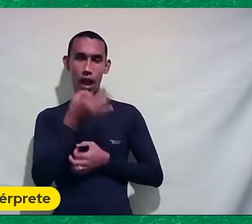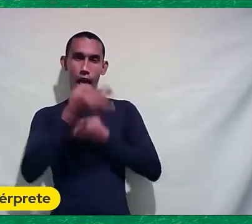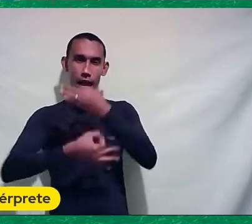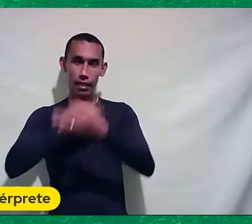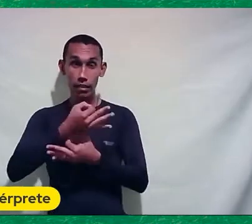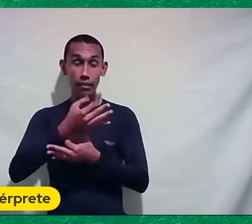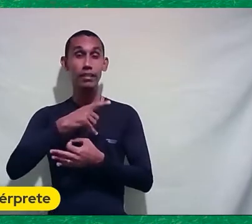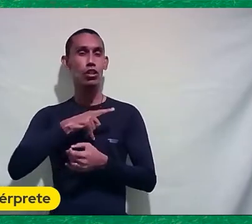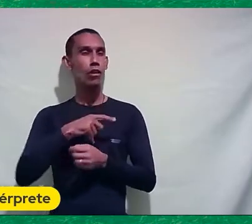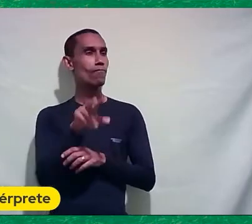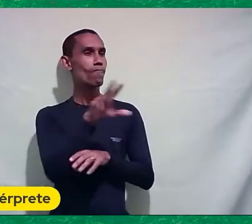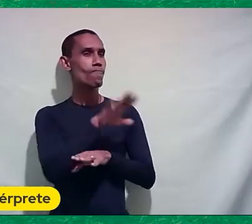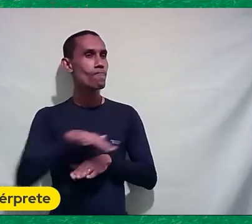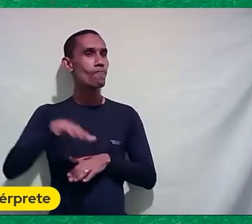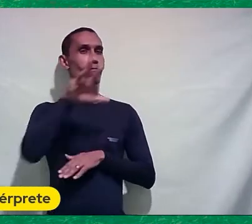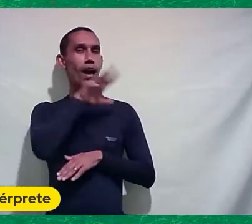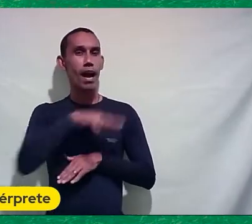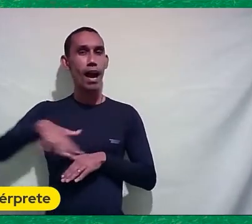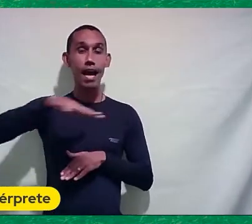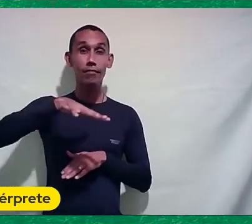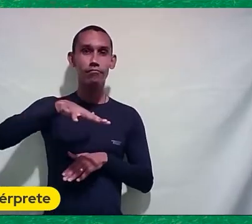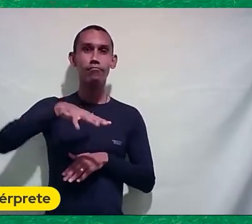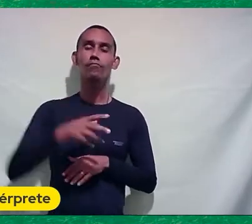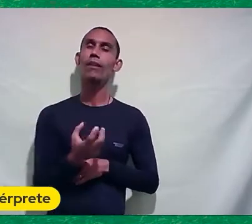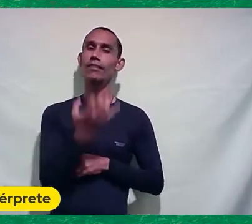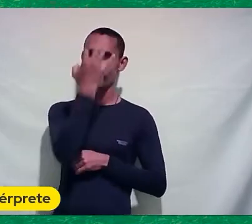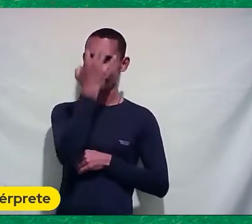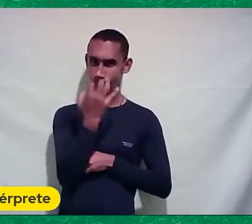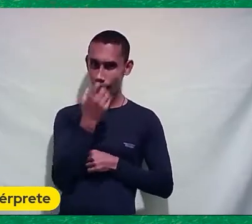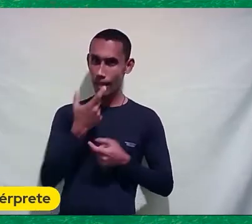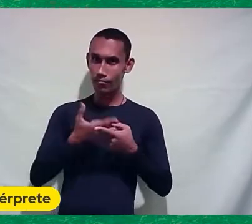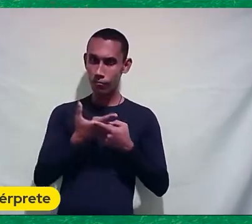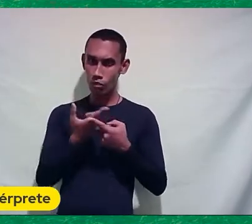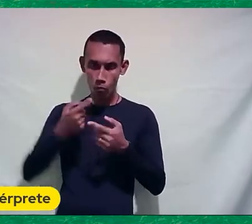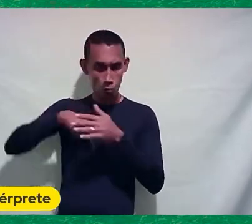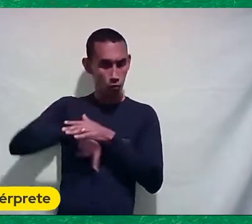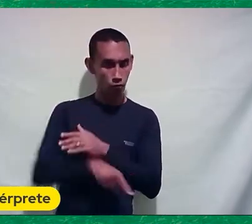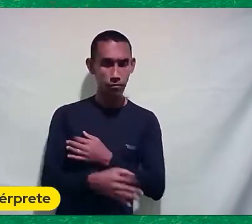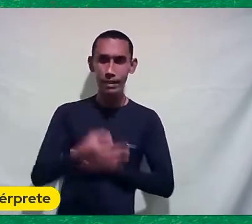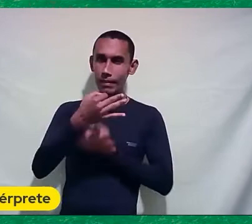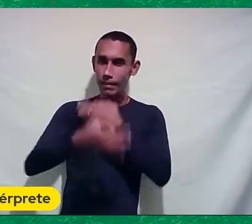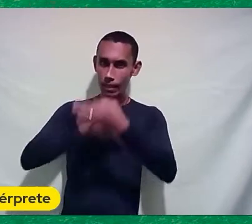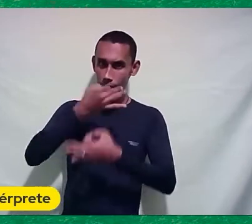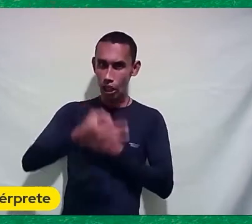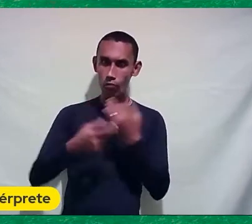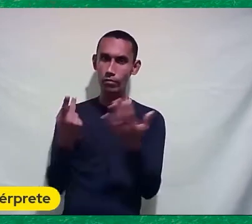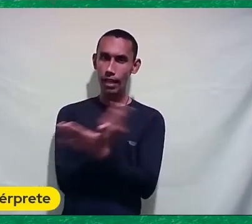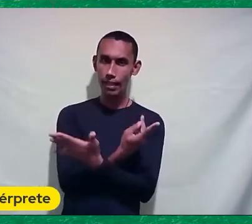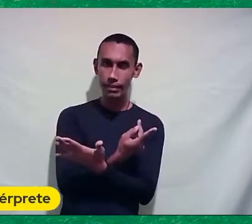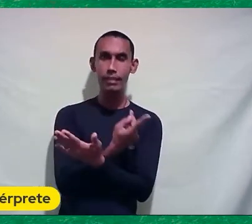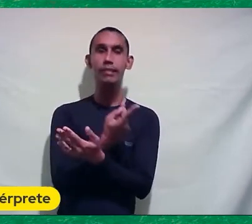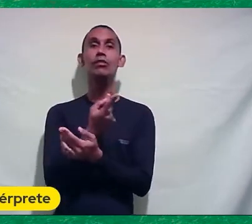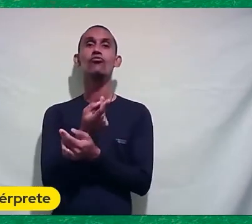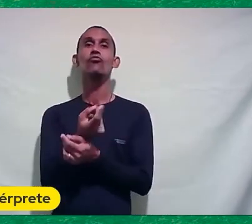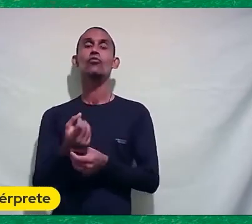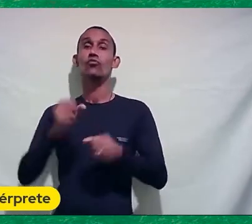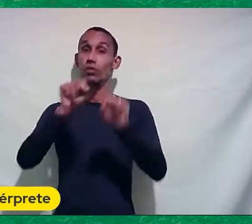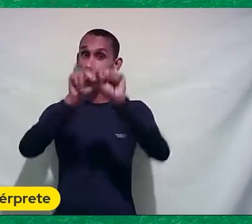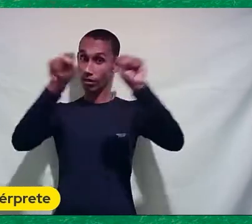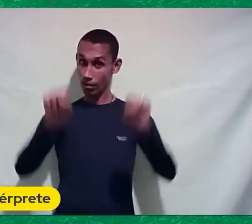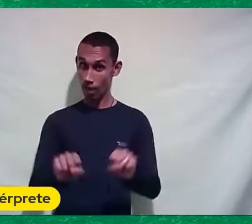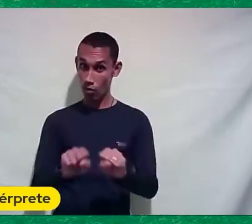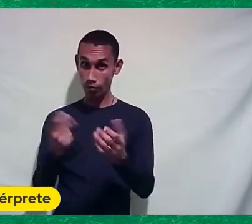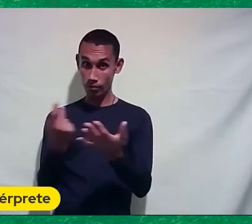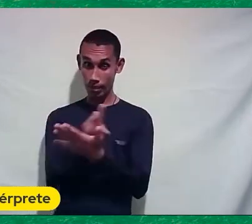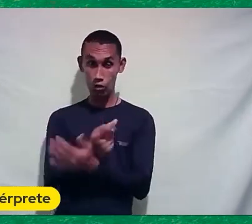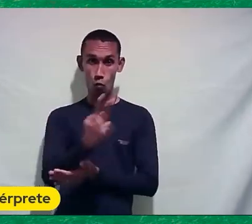por isso Ele tinha uma visão muito acerba Muito aguda Muito crítica Do sistema em geral Do sistema